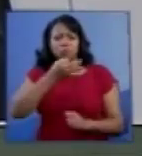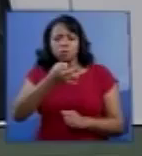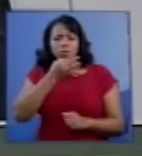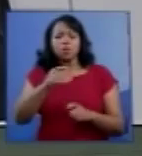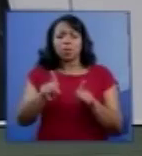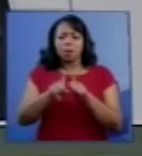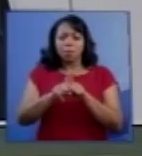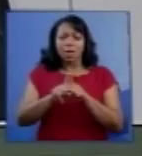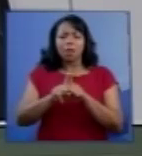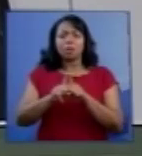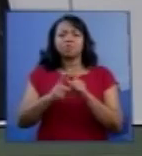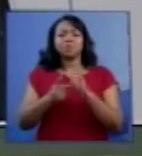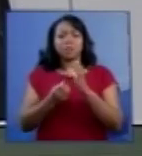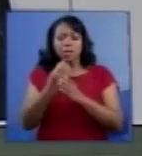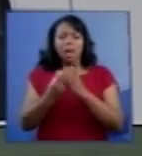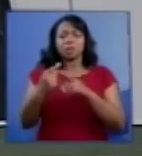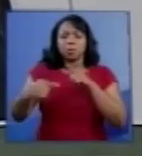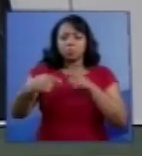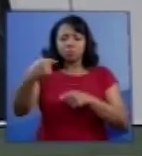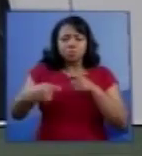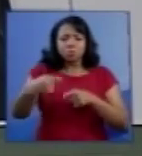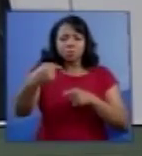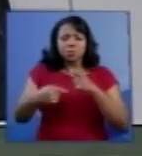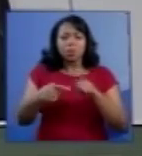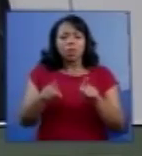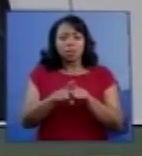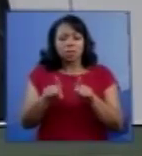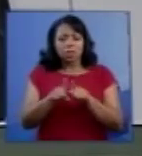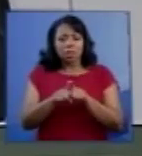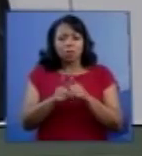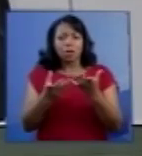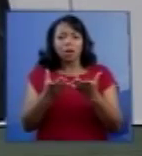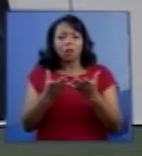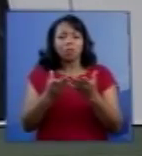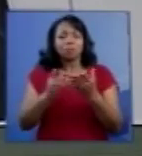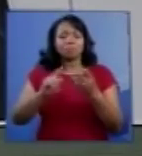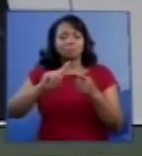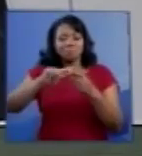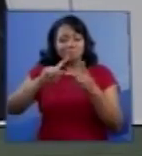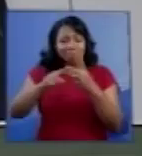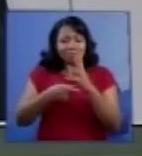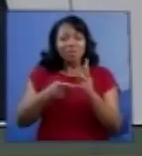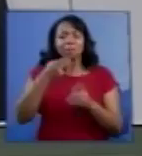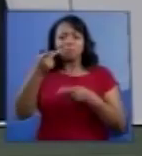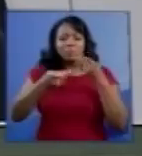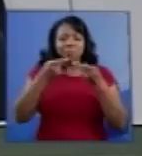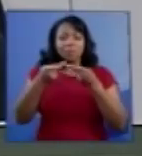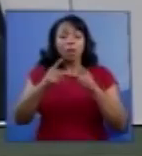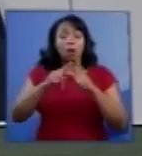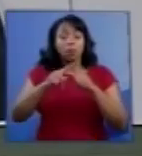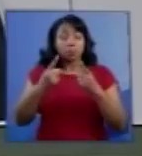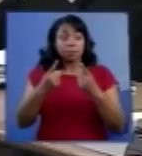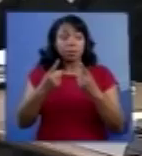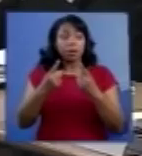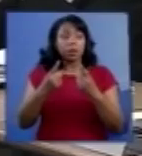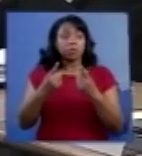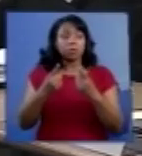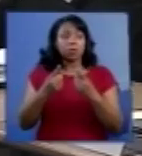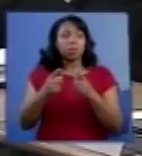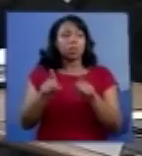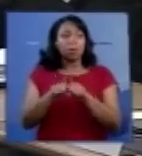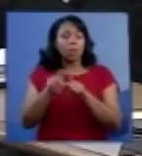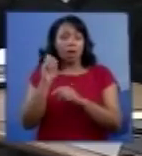debate, possam sugerir a réplica, a tréplica e, portanto, a